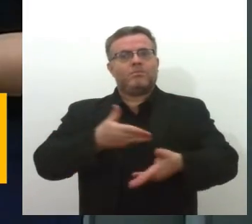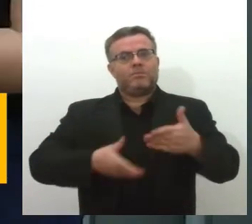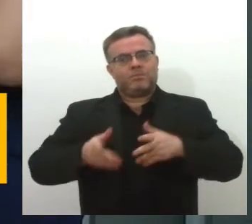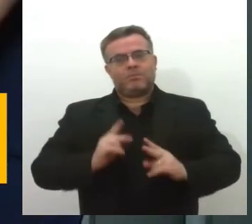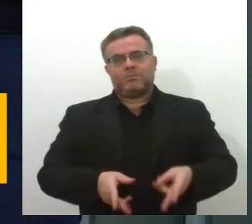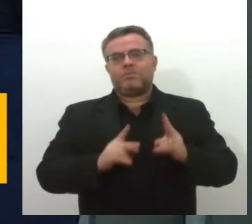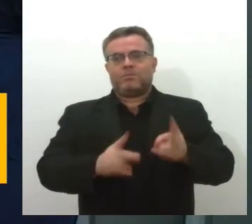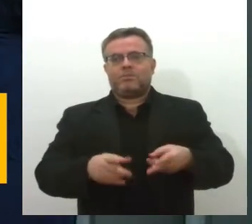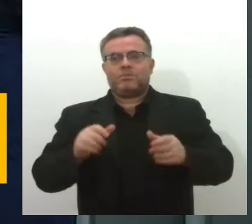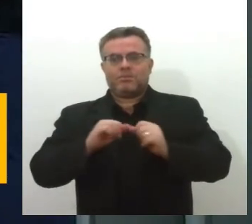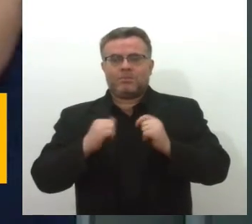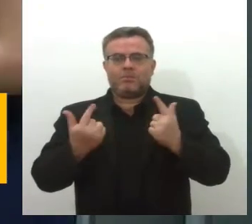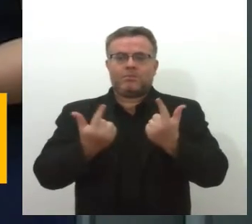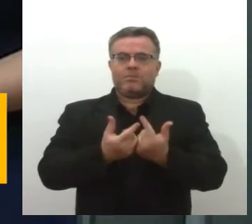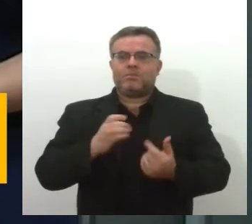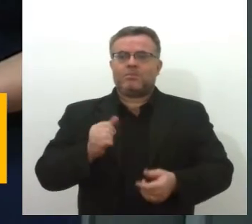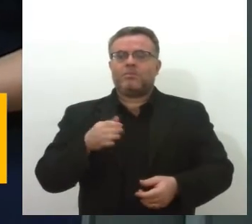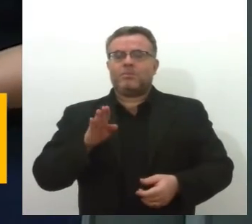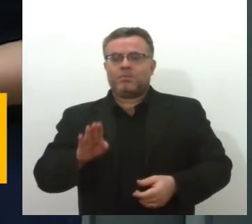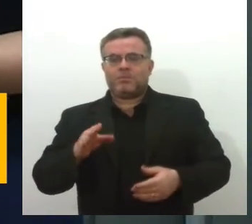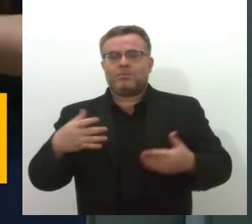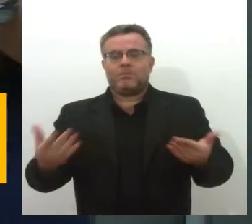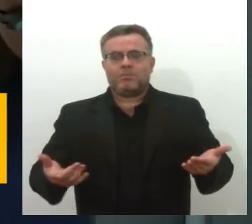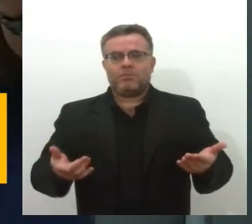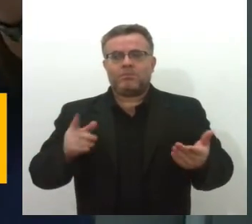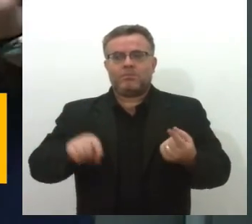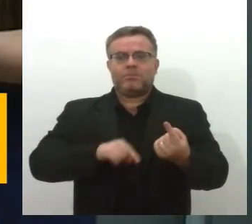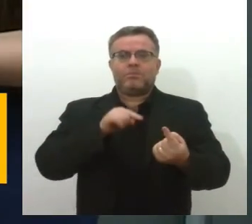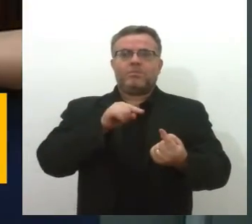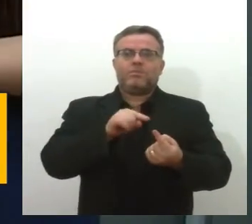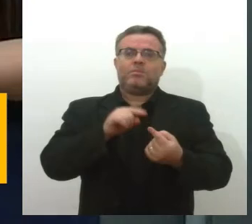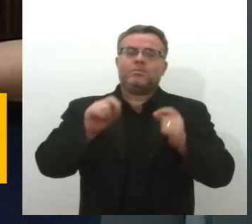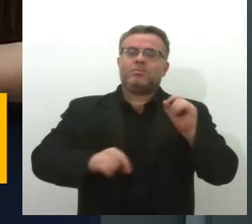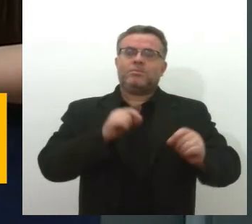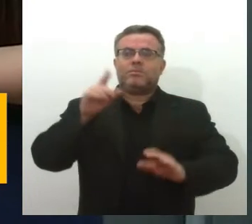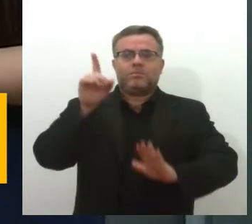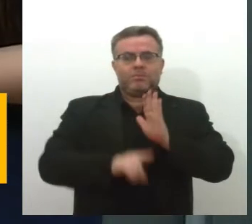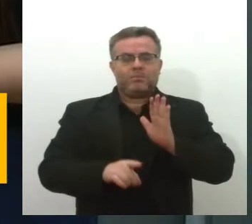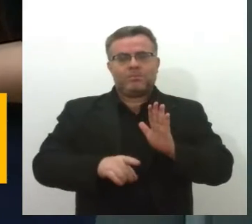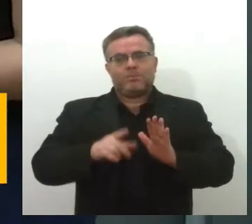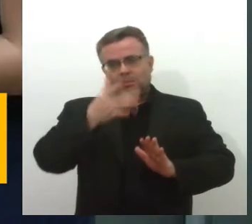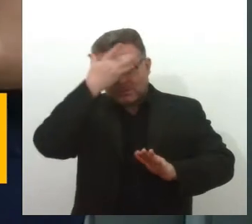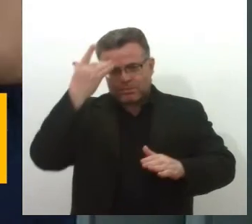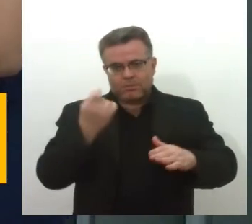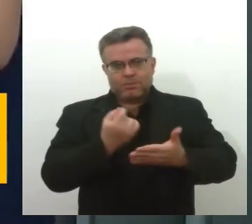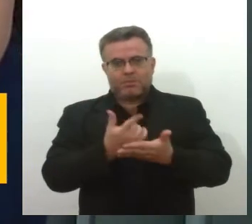né, entre a Assembleia, a OAB, nesse caso, com relação ao direito do consumidor.